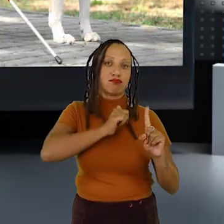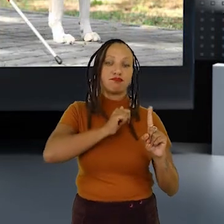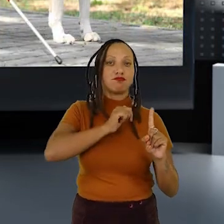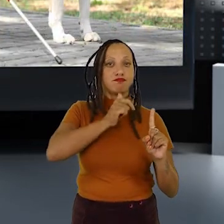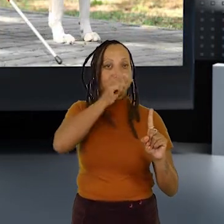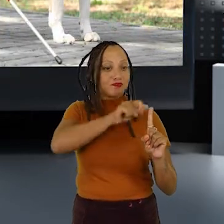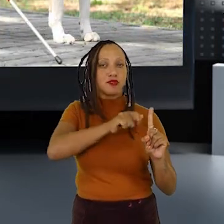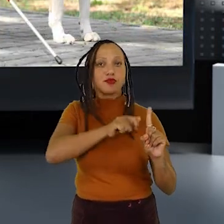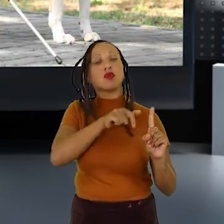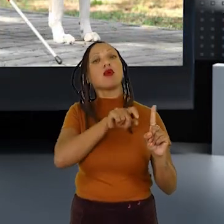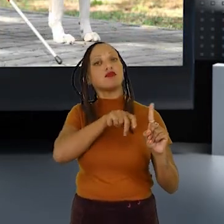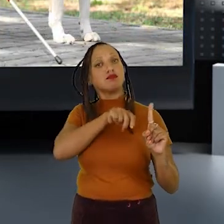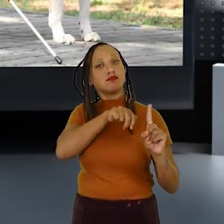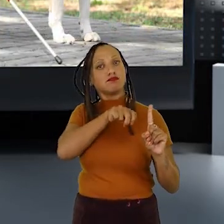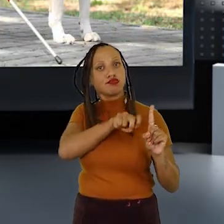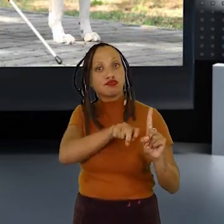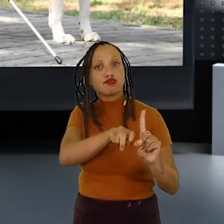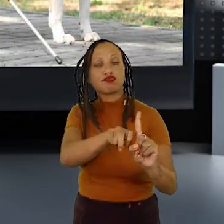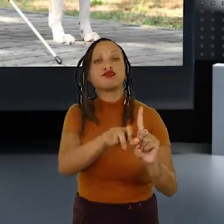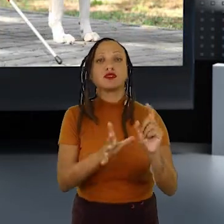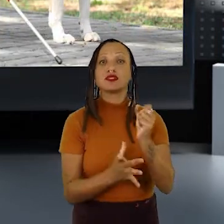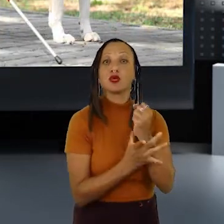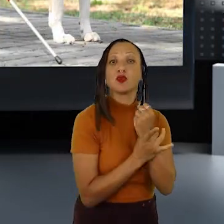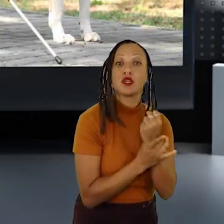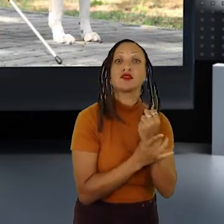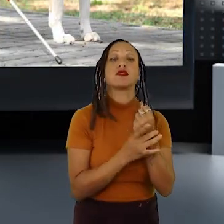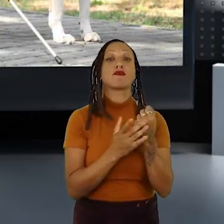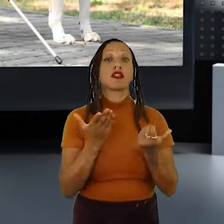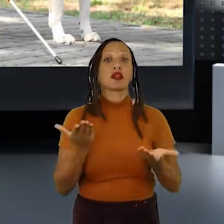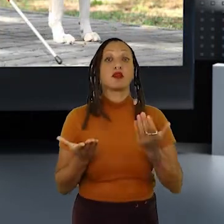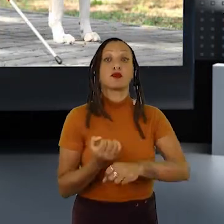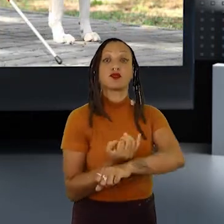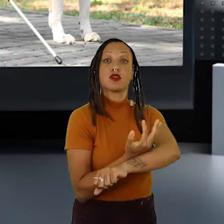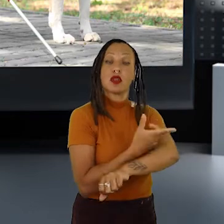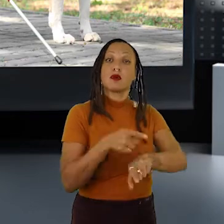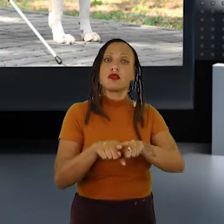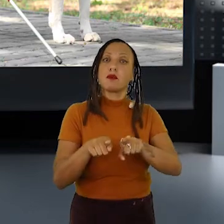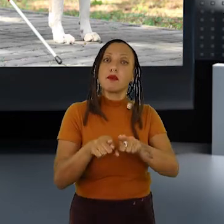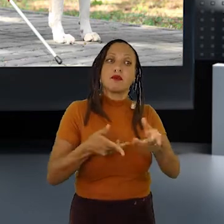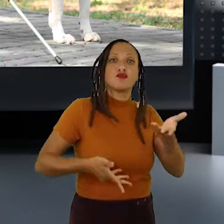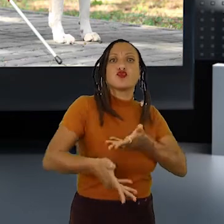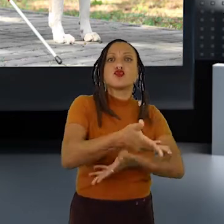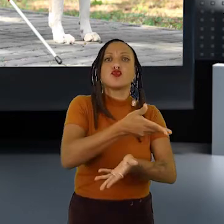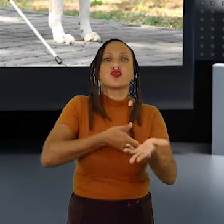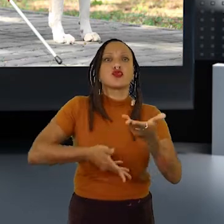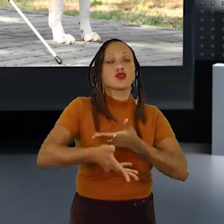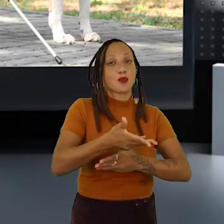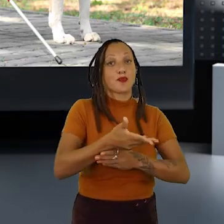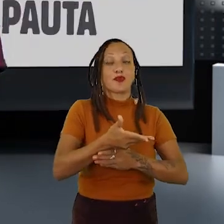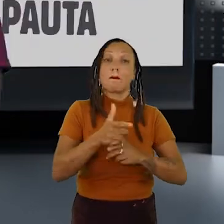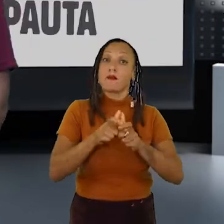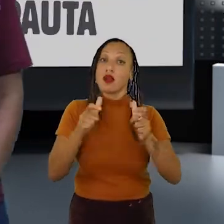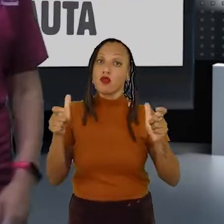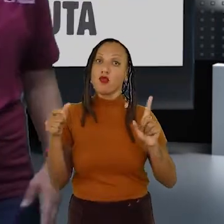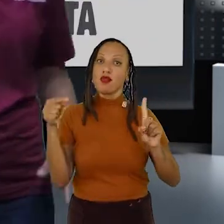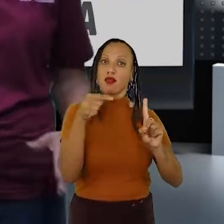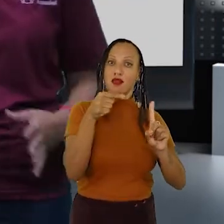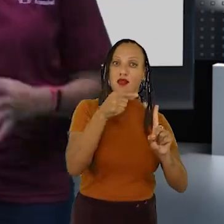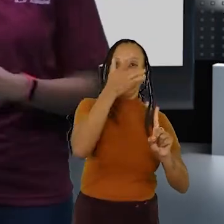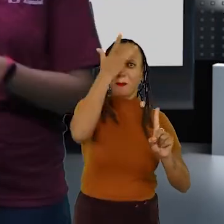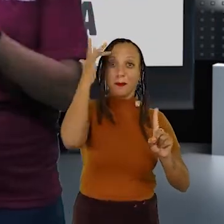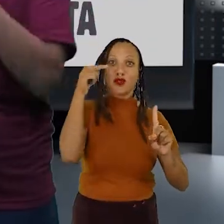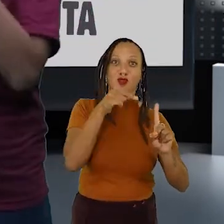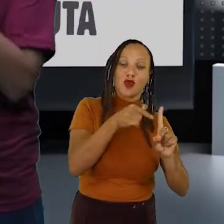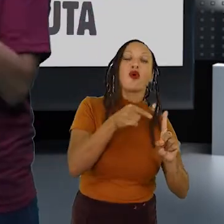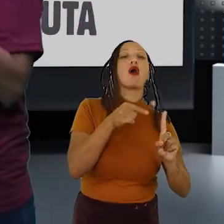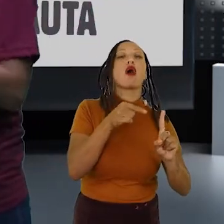né, de uma melhora no equilíbrio emocional e na socialização. Sendo o dono dele, geralmente, uma pessoa com deficiência visual. E